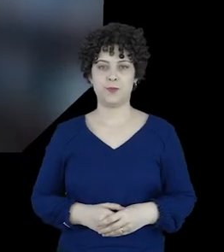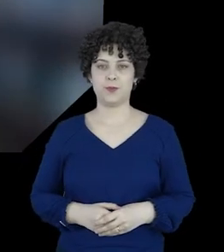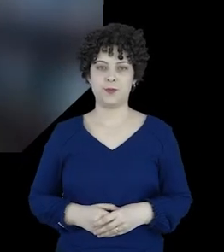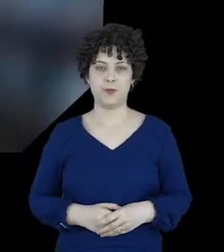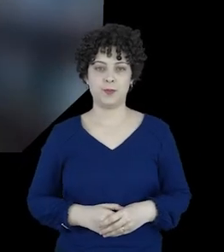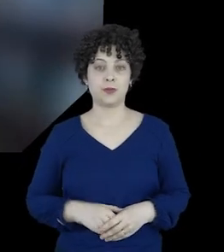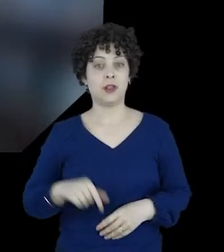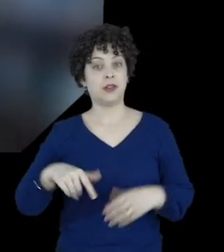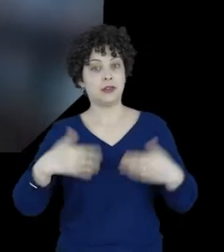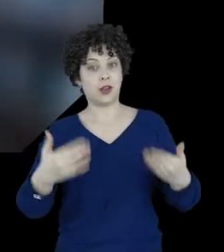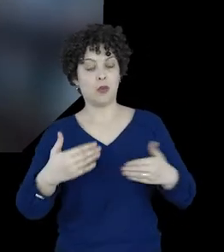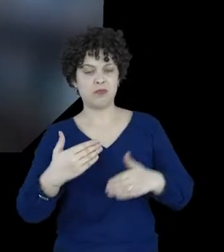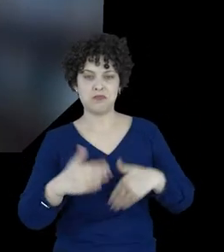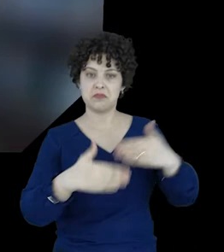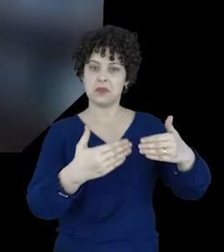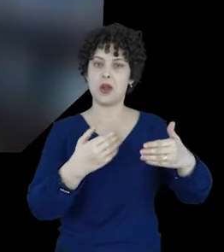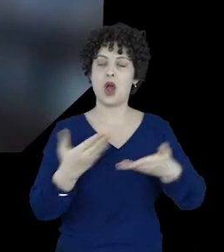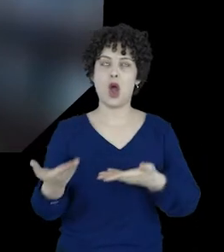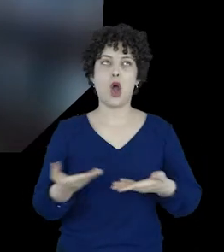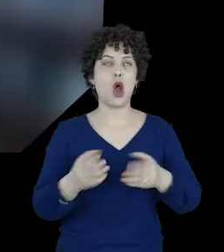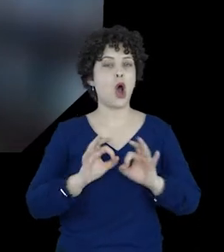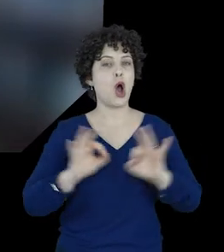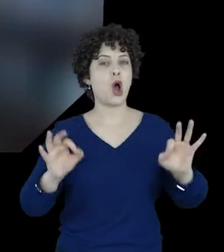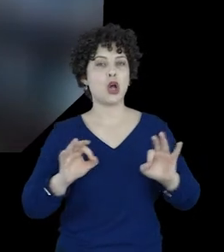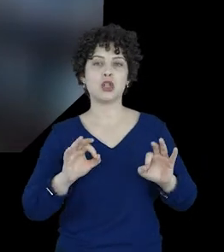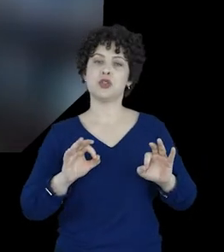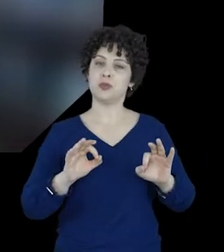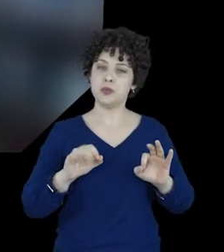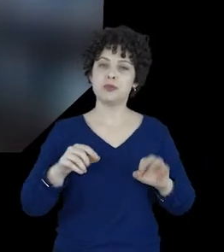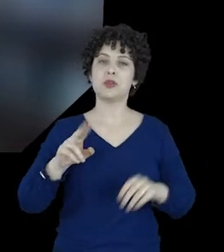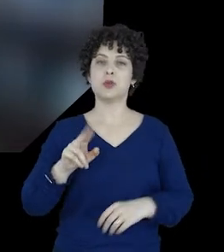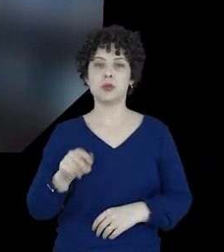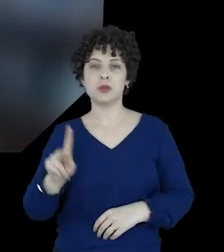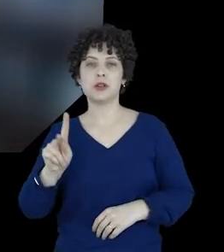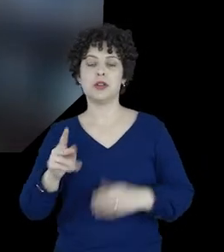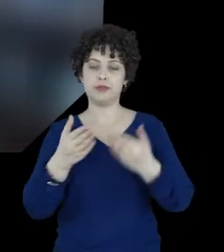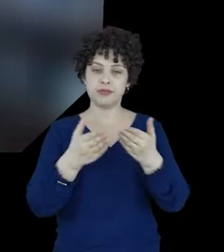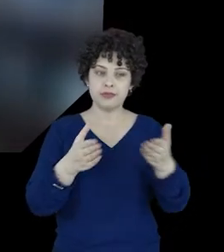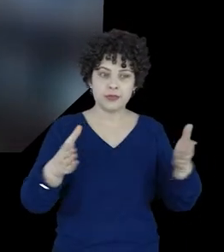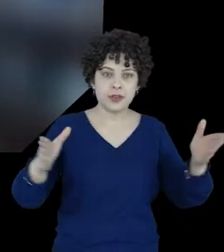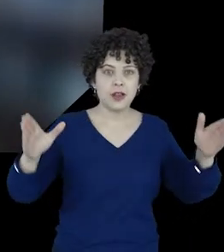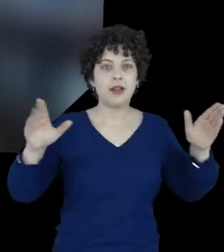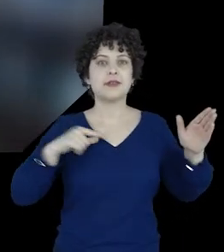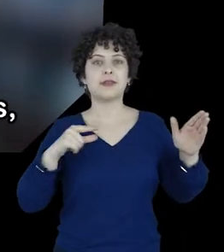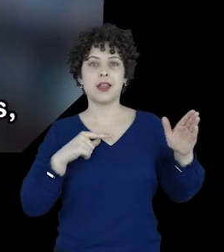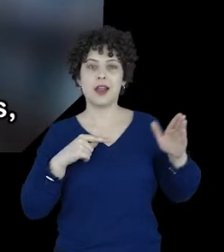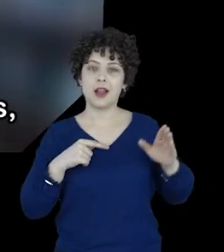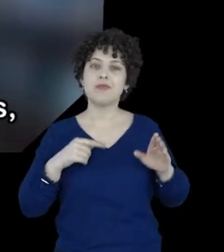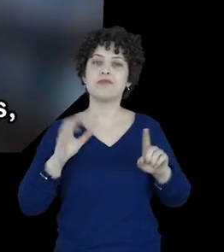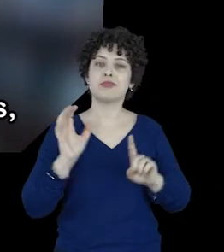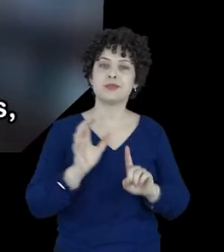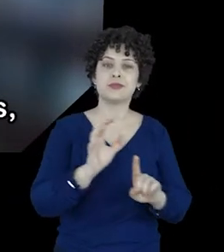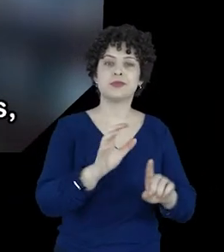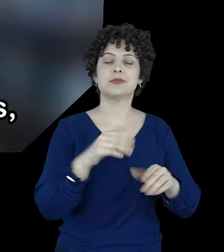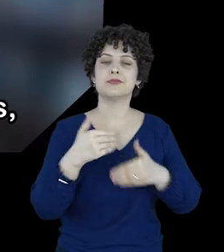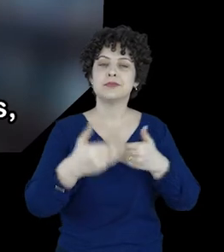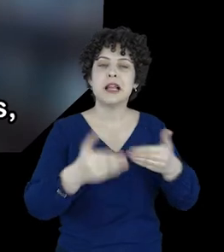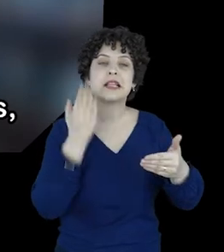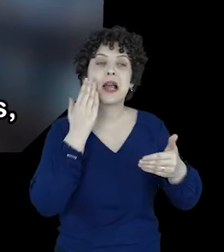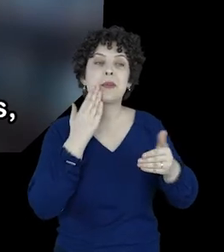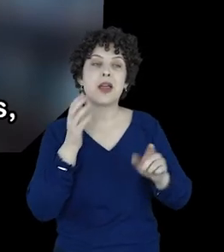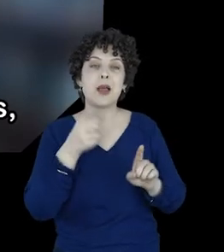É, então, um avanço bem-vindo no Reino Unido, com prováveis consequências mais amplas. Com o tempo,